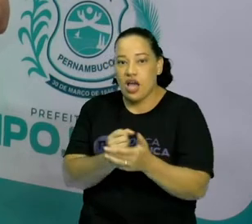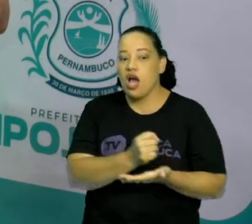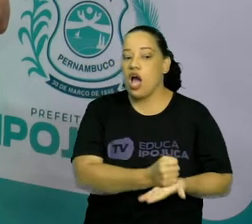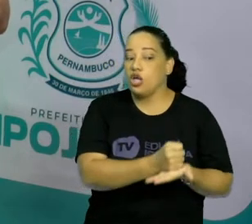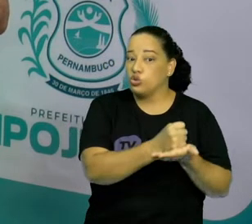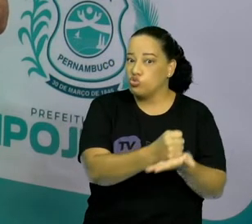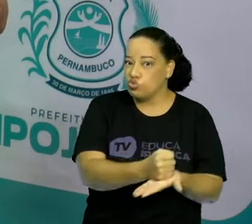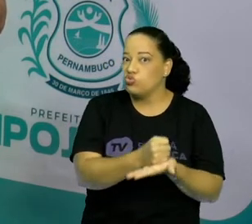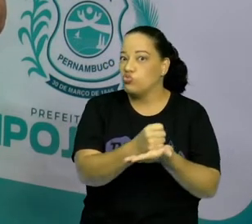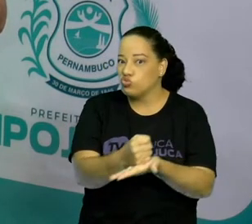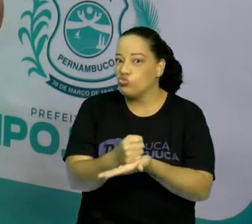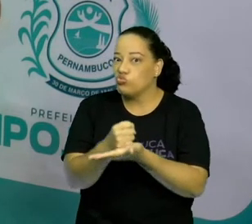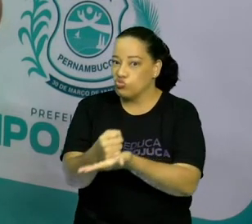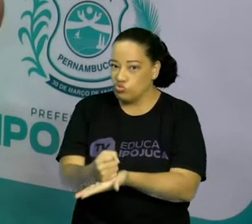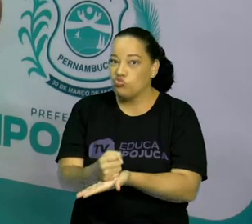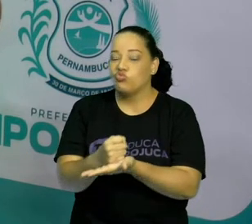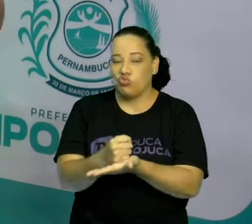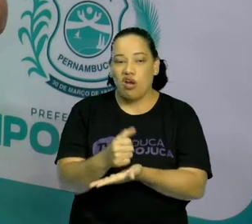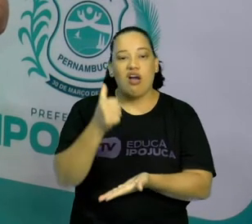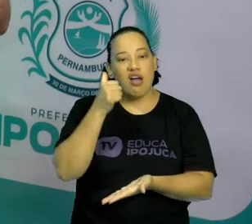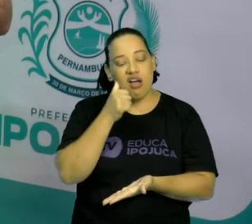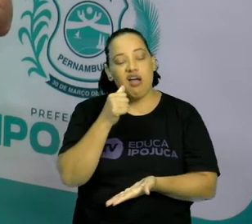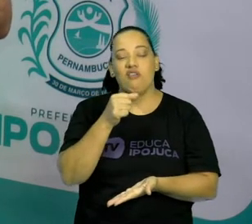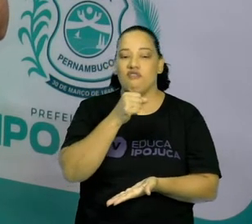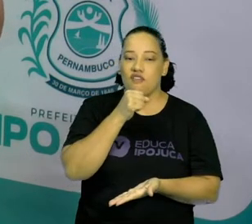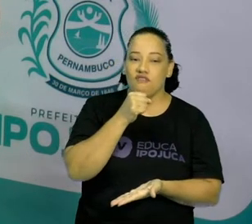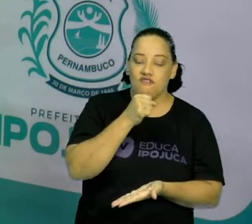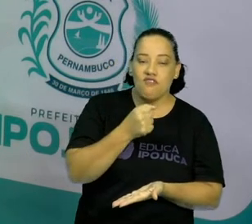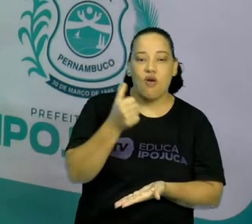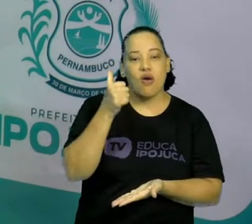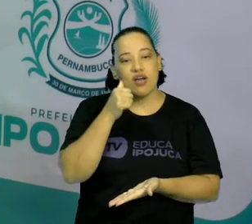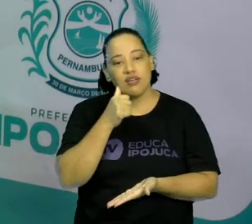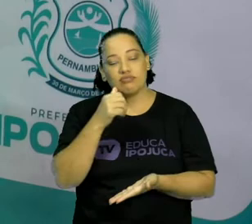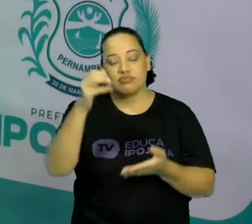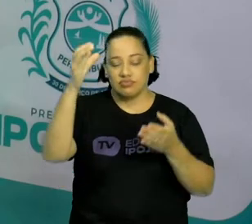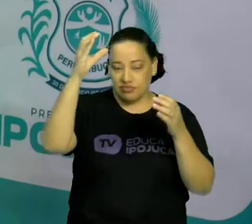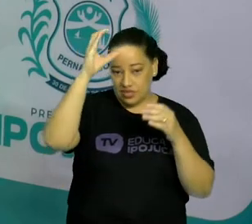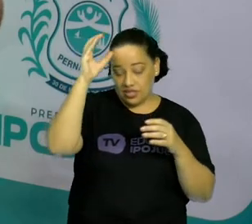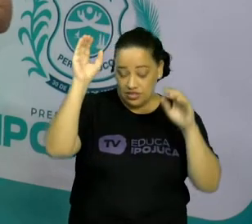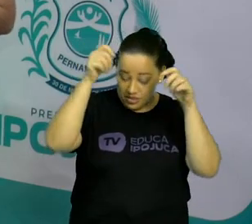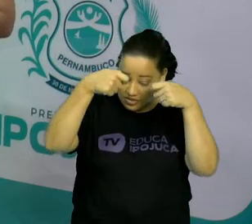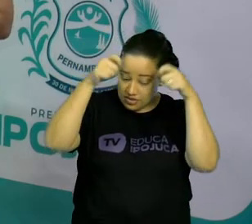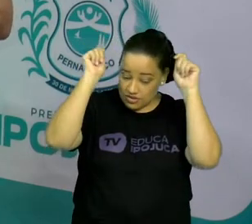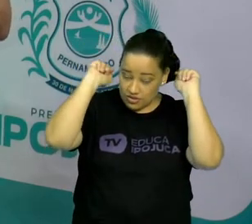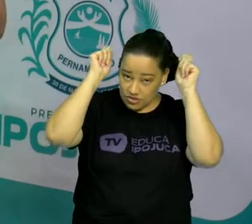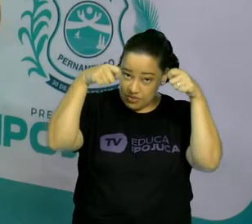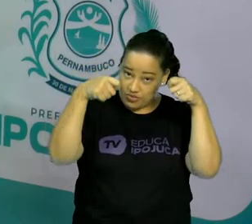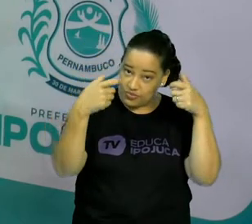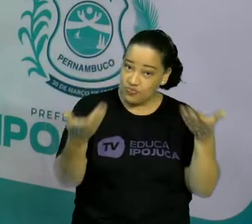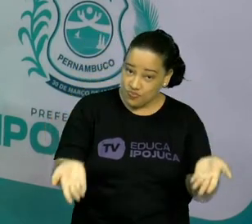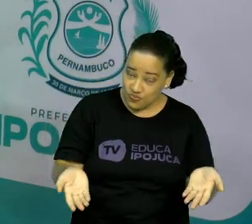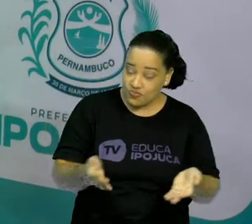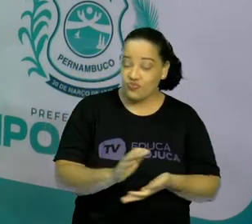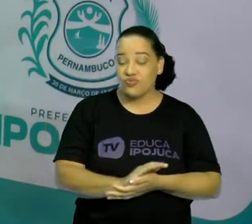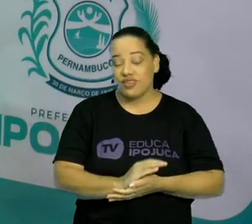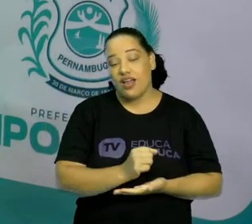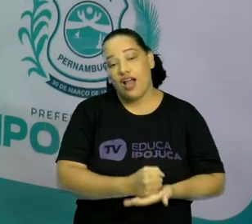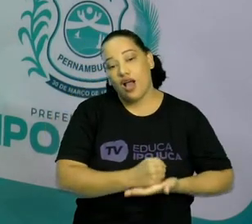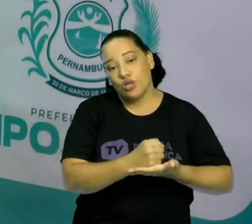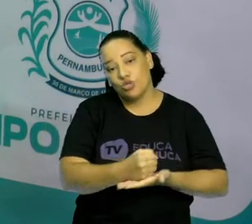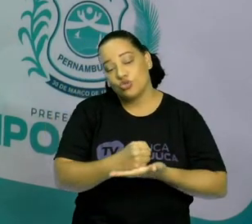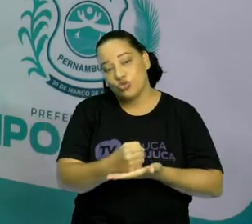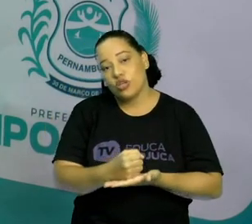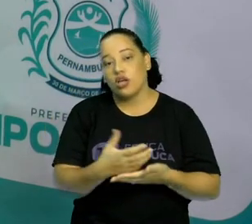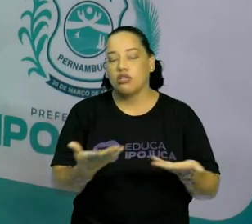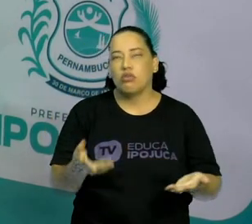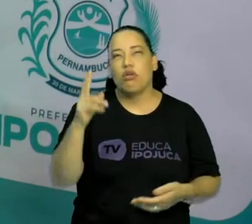Vermelho, né? E todos foram felizes para sempre. Lembrando, crianças, que a maioria dos